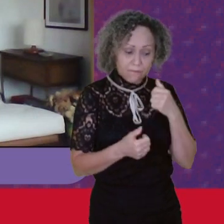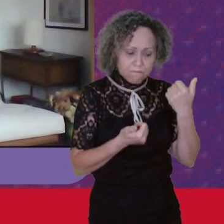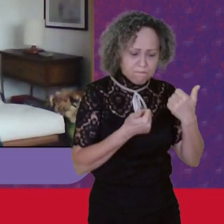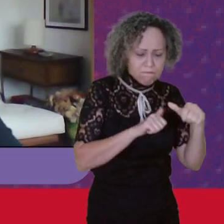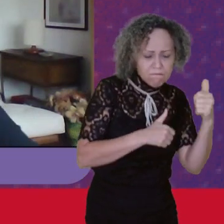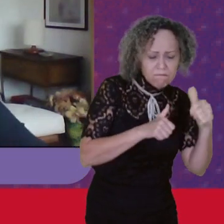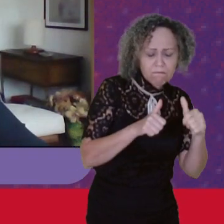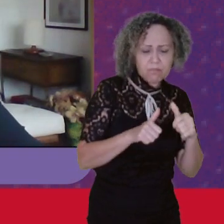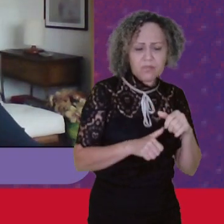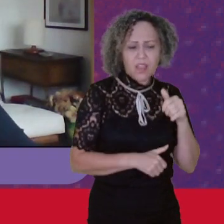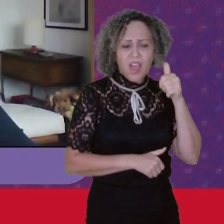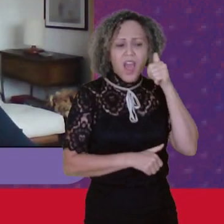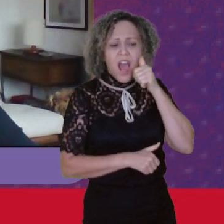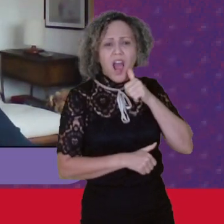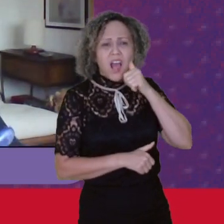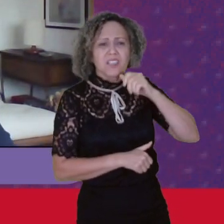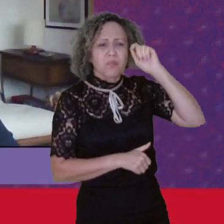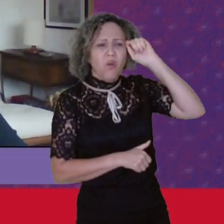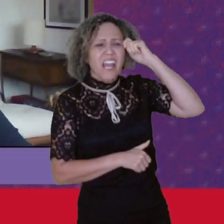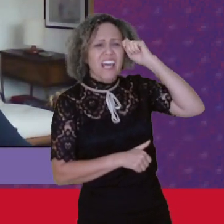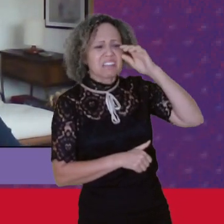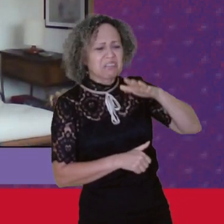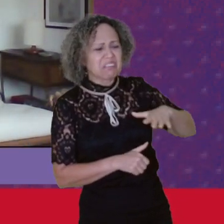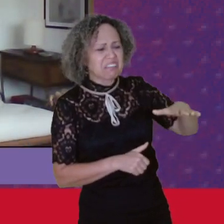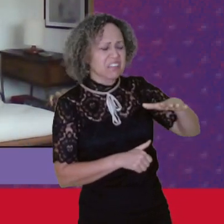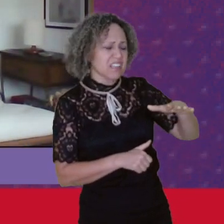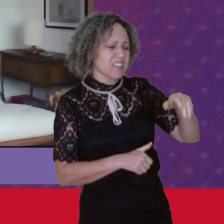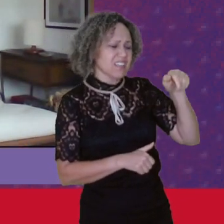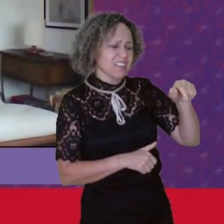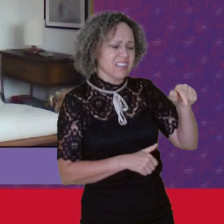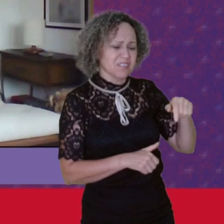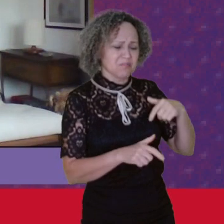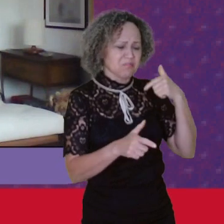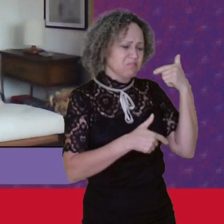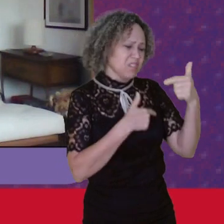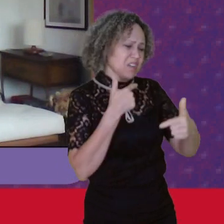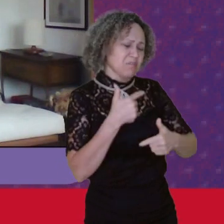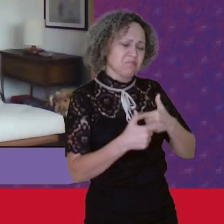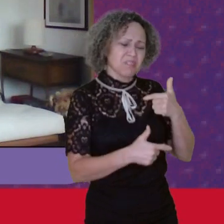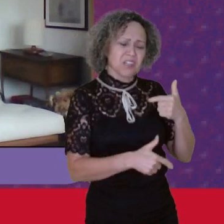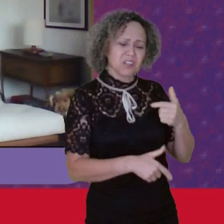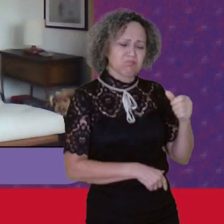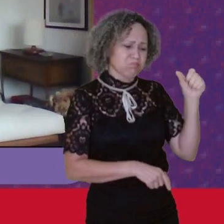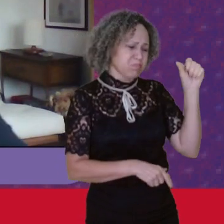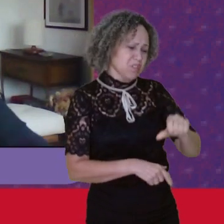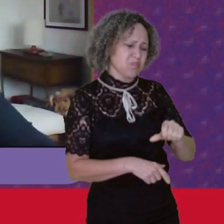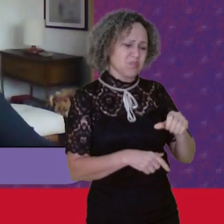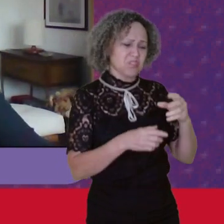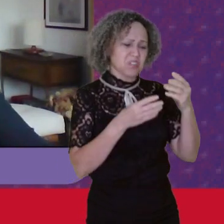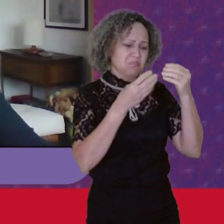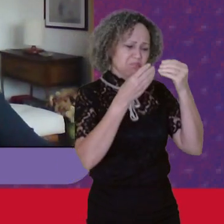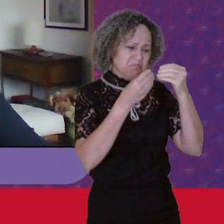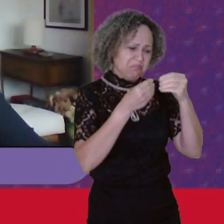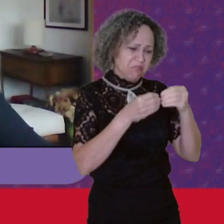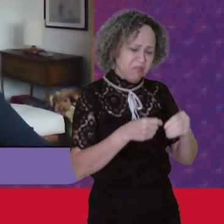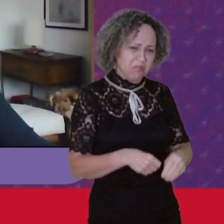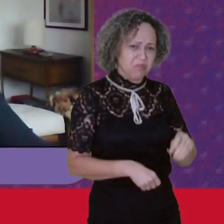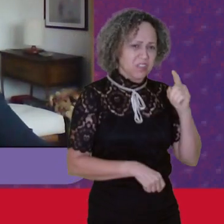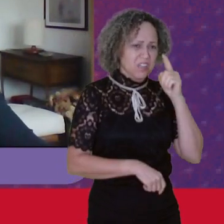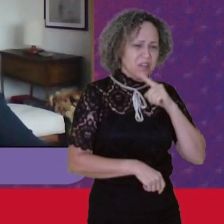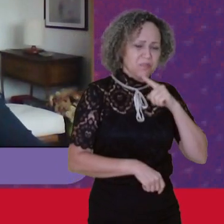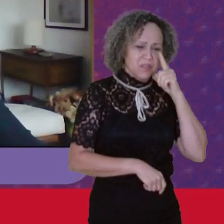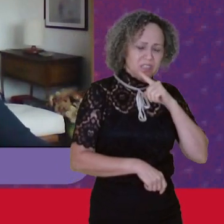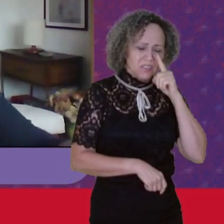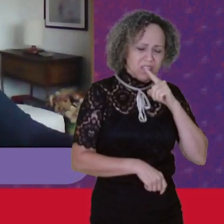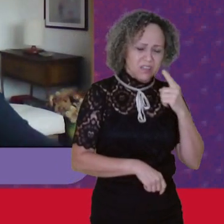Negras Estão nos Piores Postos de trabalho Quando a gente Pense nessa pandemia Muito mais É importante